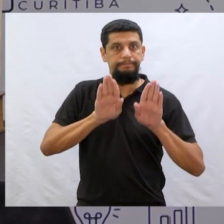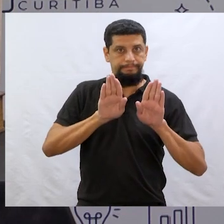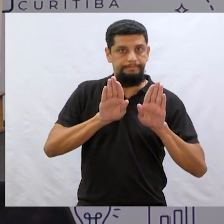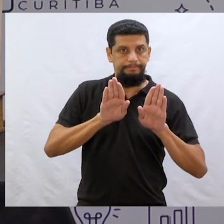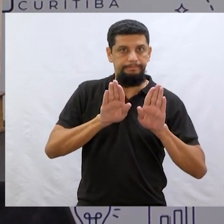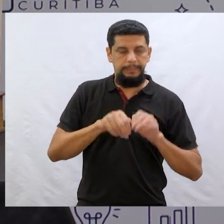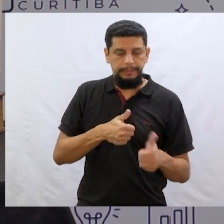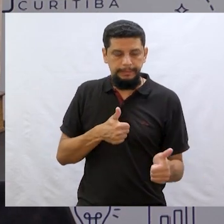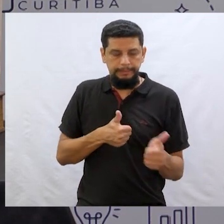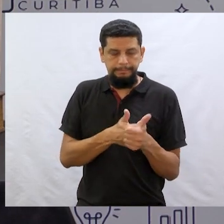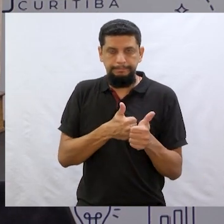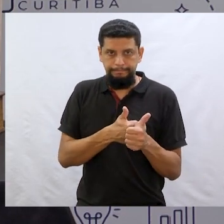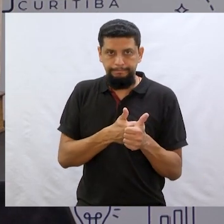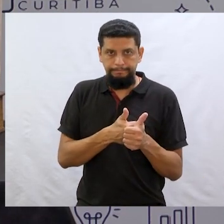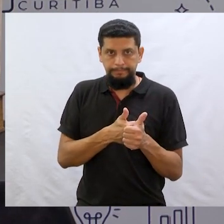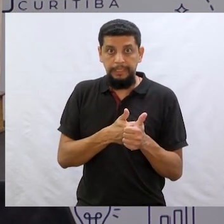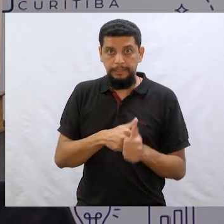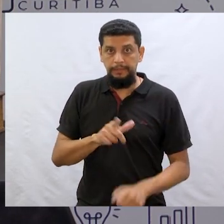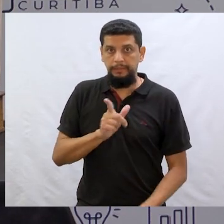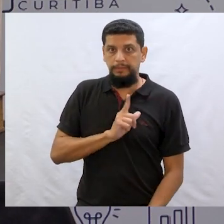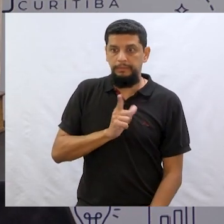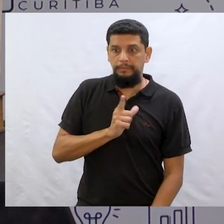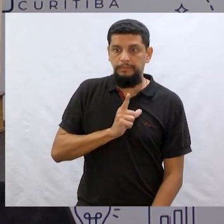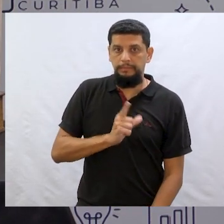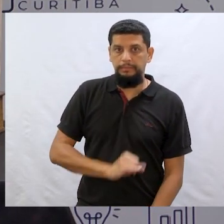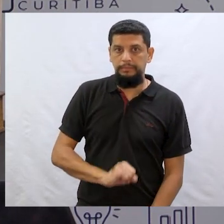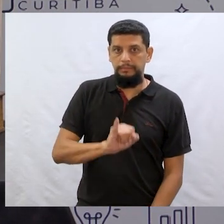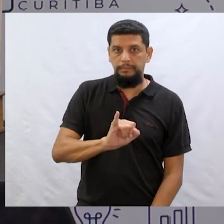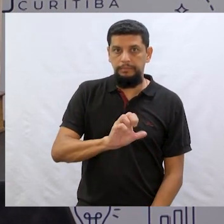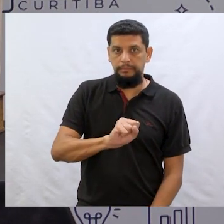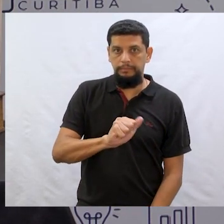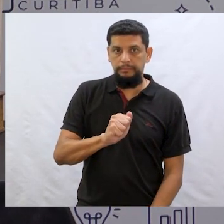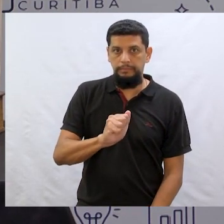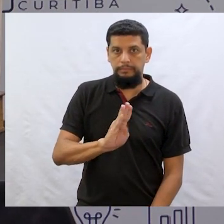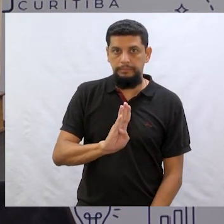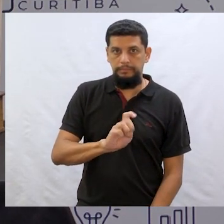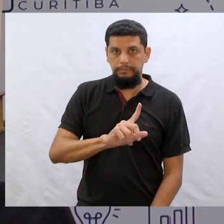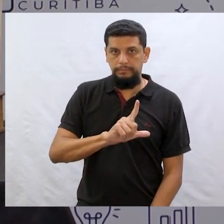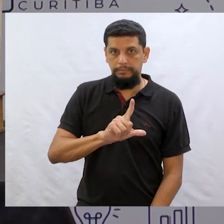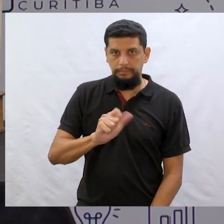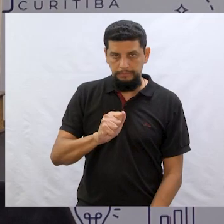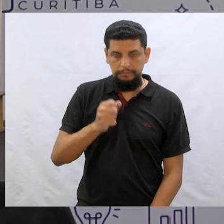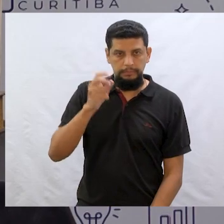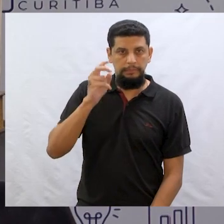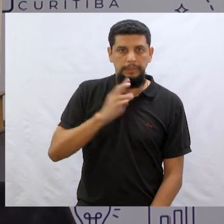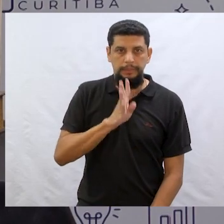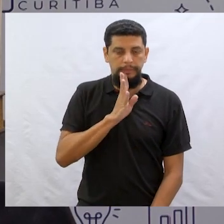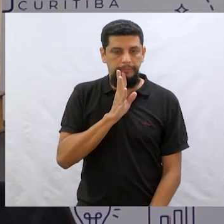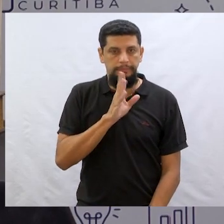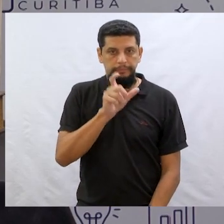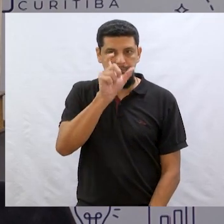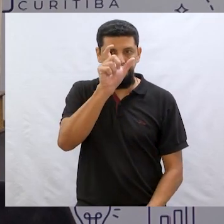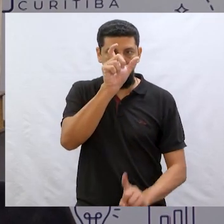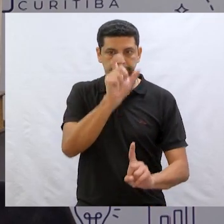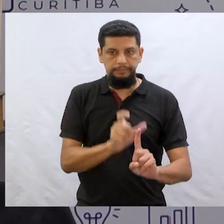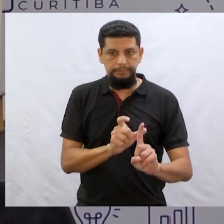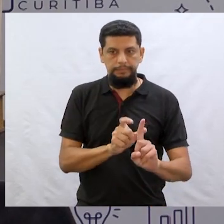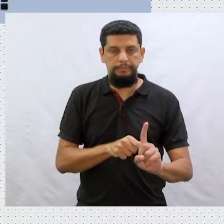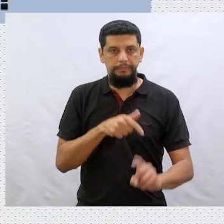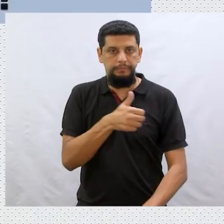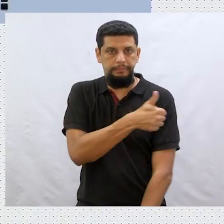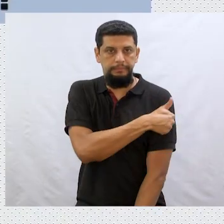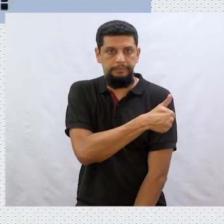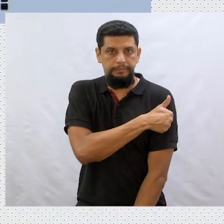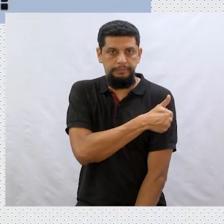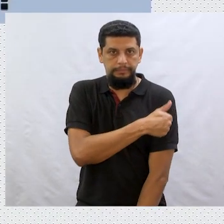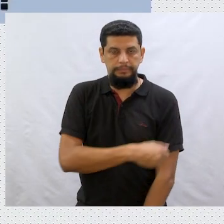Mas ao mesmo tempo pertinho de mim. Eu trouxe a Isabela, isso mesmo. Vocês vamos conhecer a Isabela? Então, a